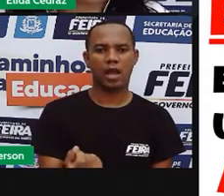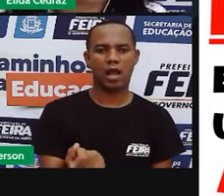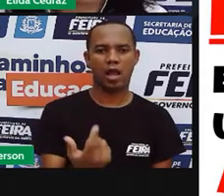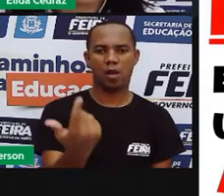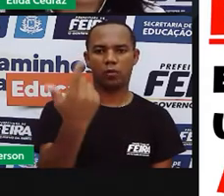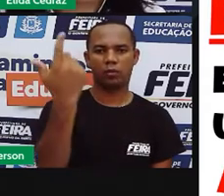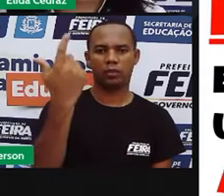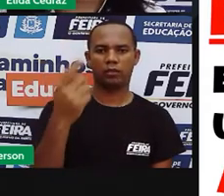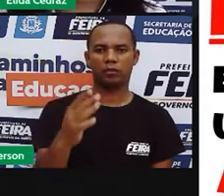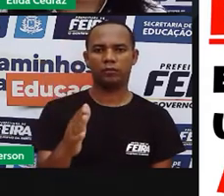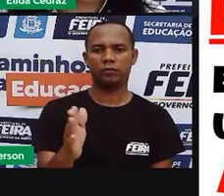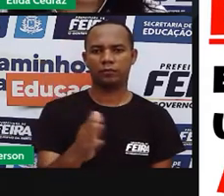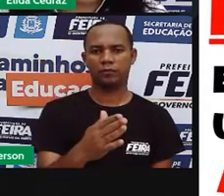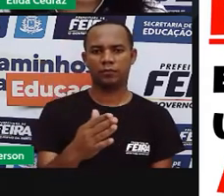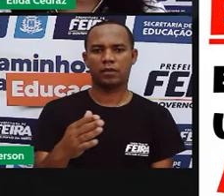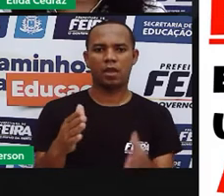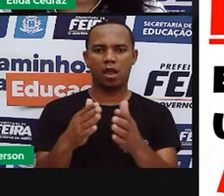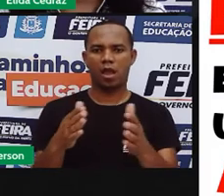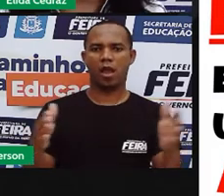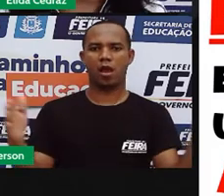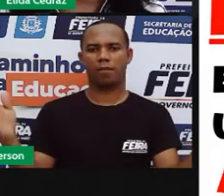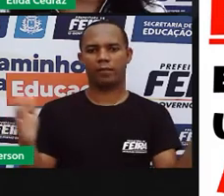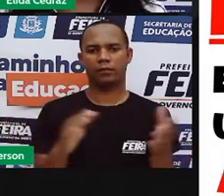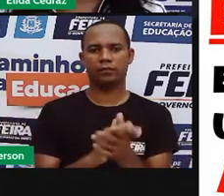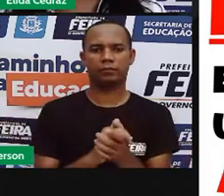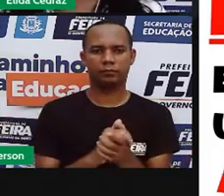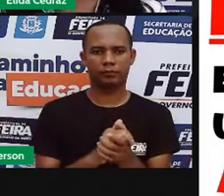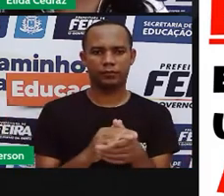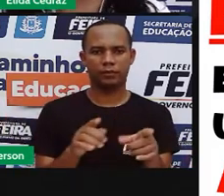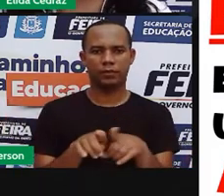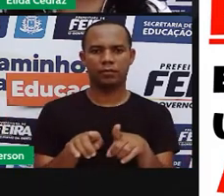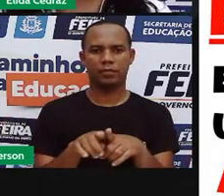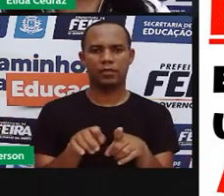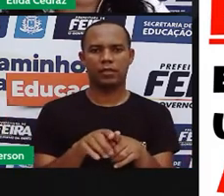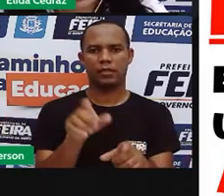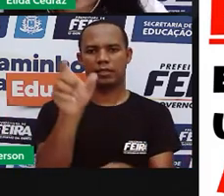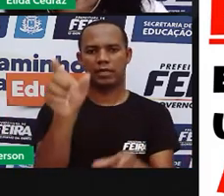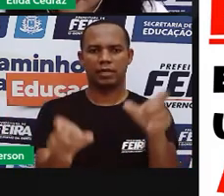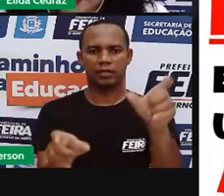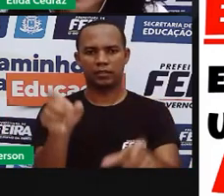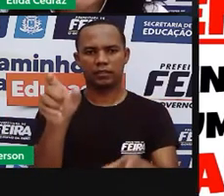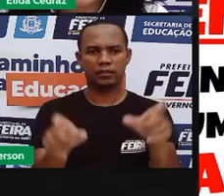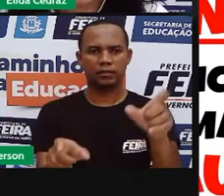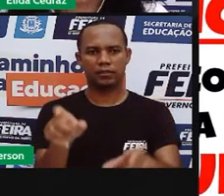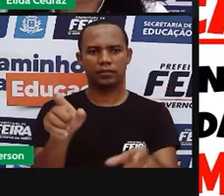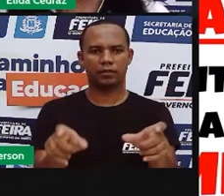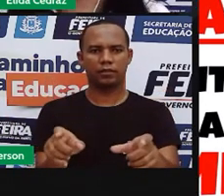aumentam e diminuíam eram características contrárias.